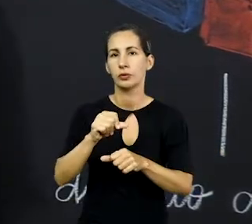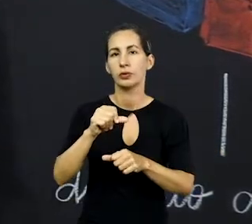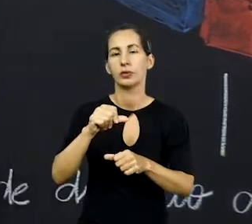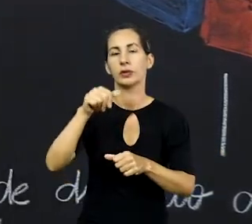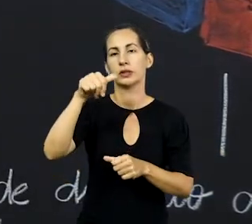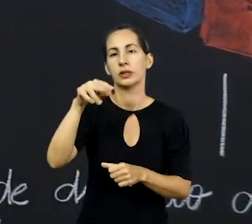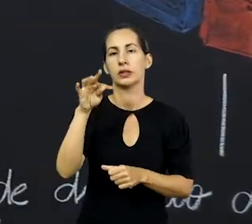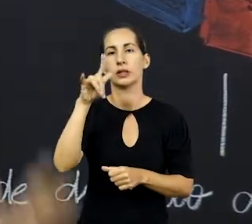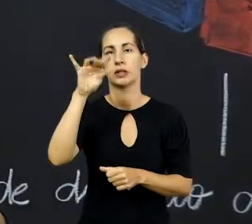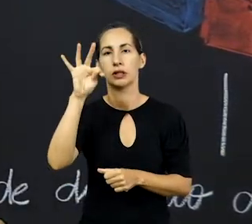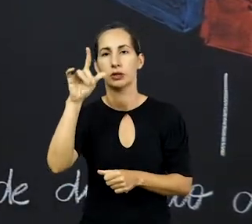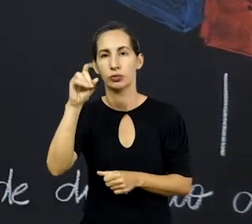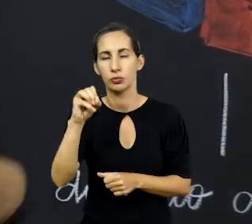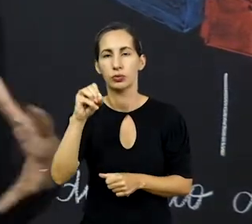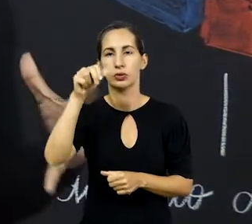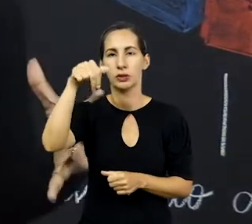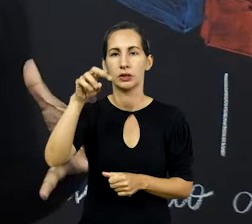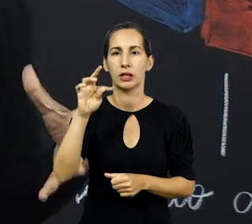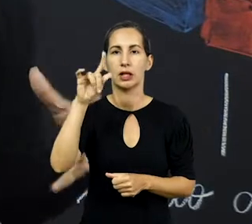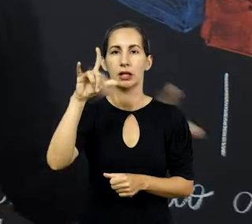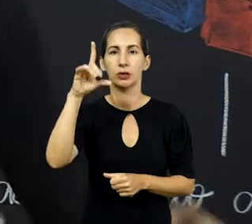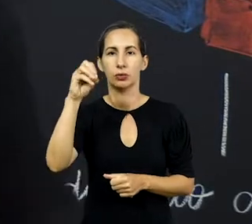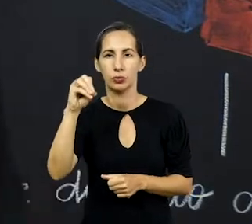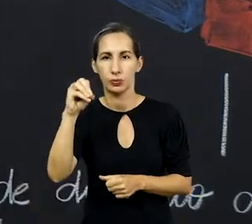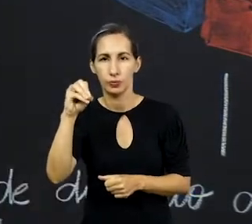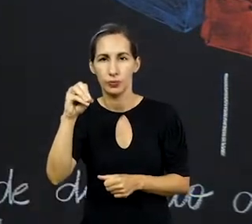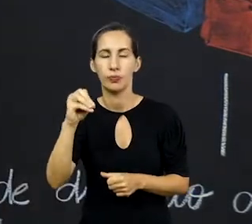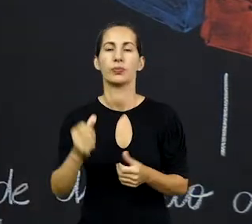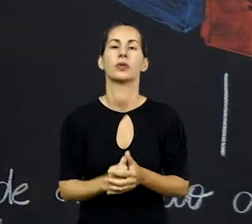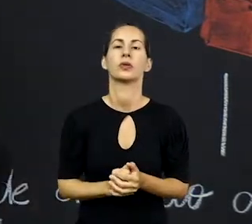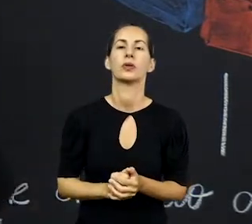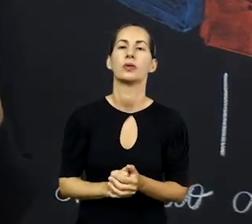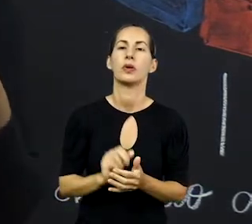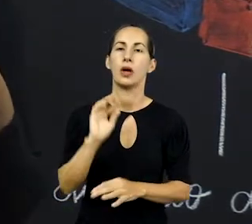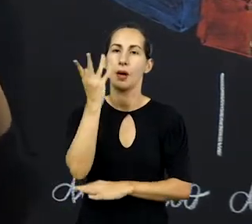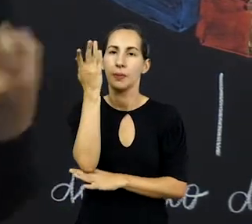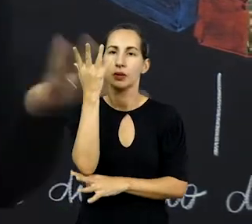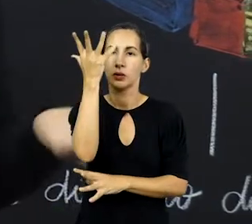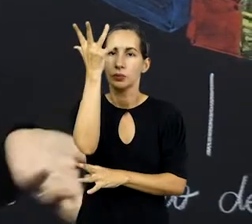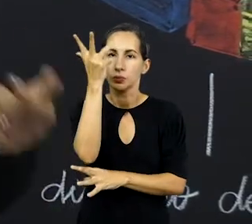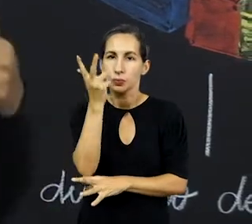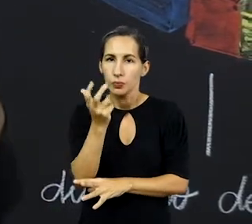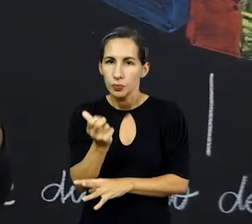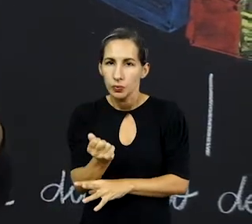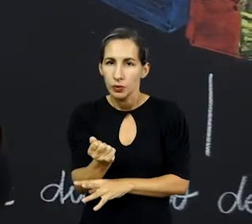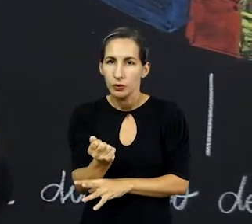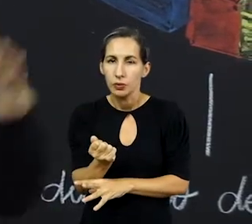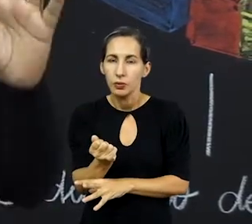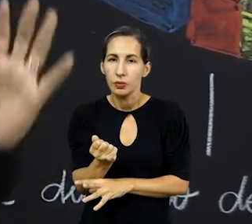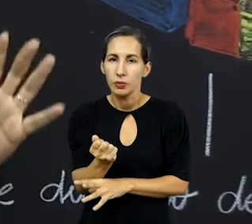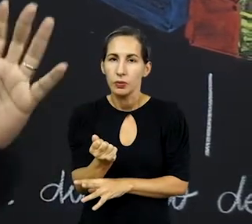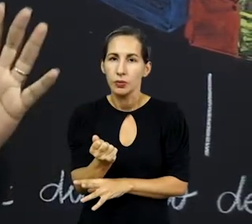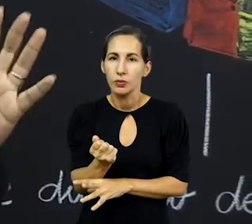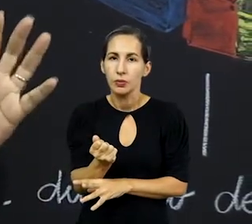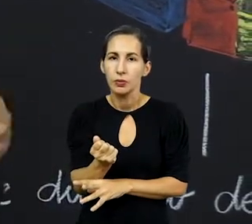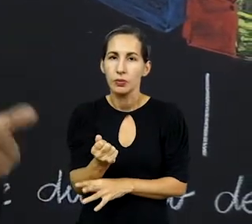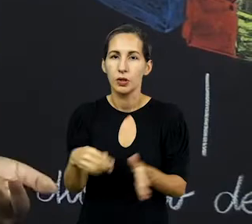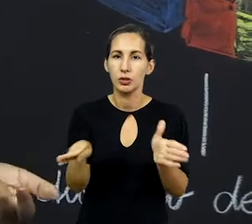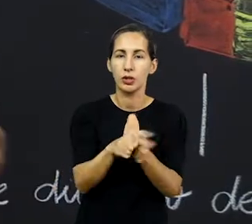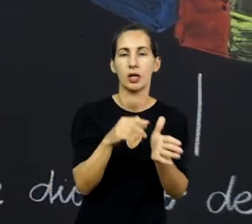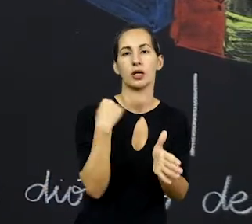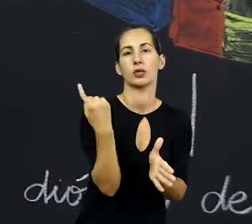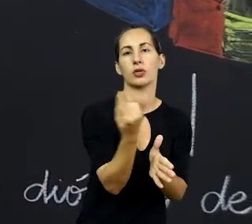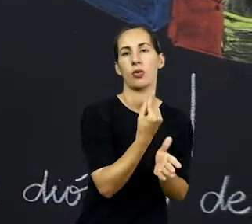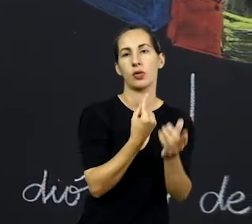nitrito, em nitrato. E esse nitrato, as plantas absorvem em suas raízes. A planta absorveu? Vai chegar na